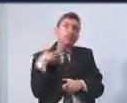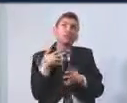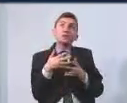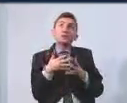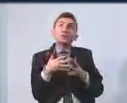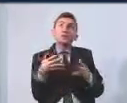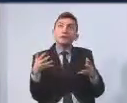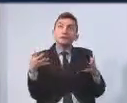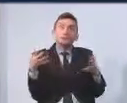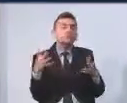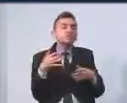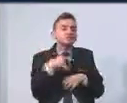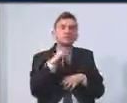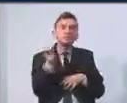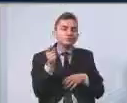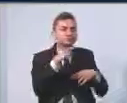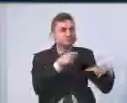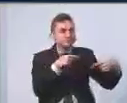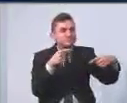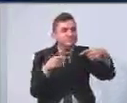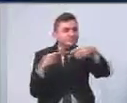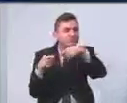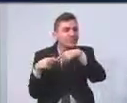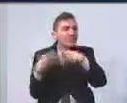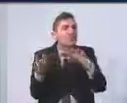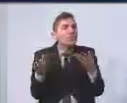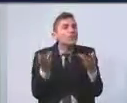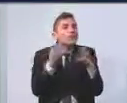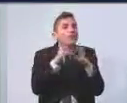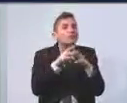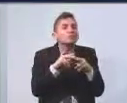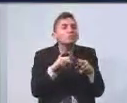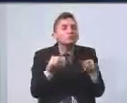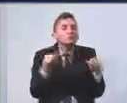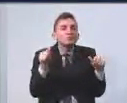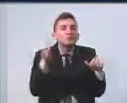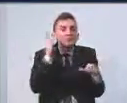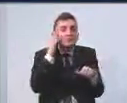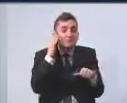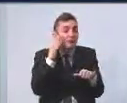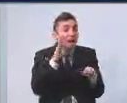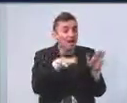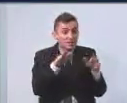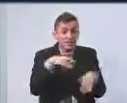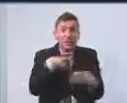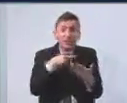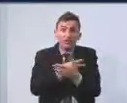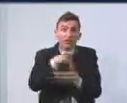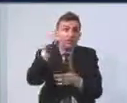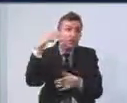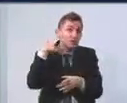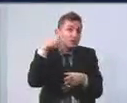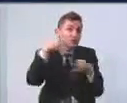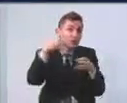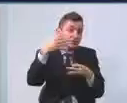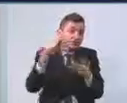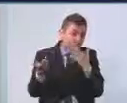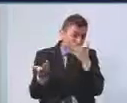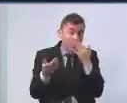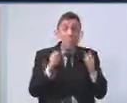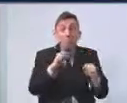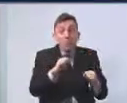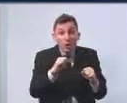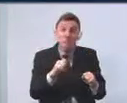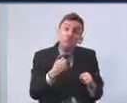discussão, inclusive, do ponto de vista de chegar à discussão judicial. Se pode ou